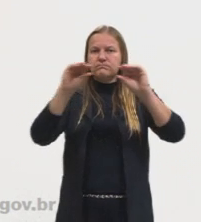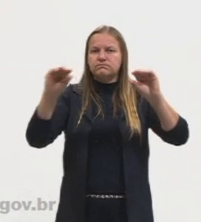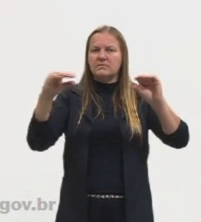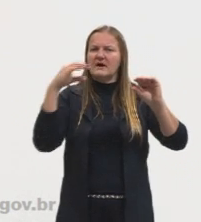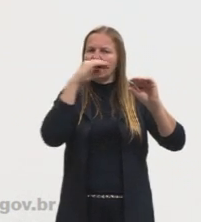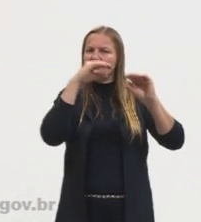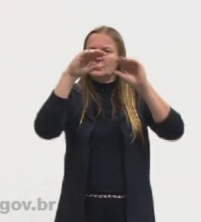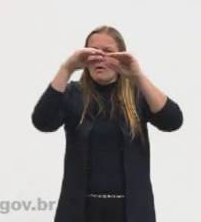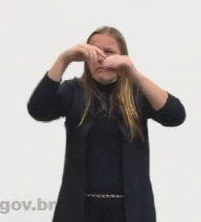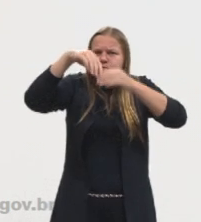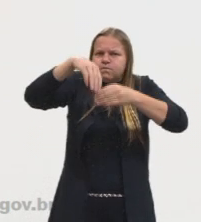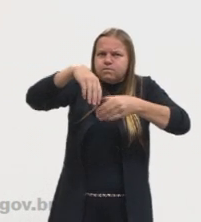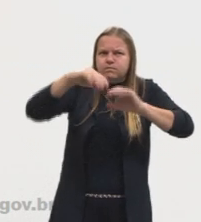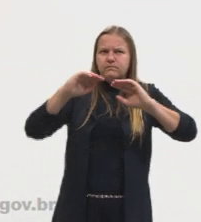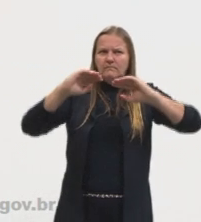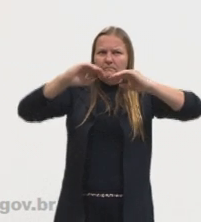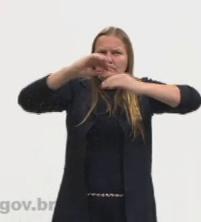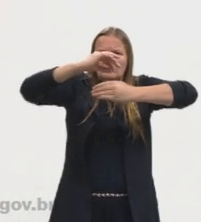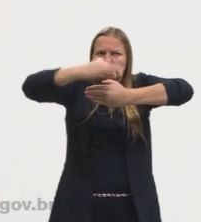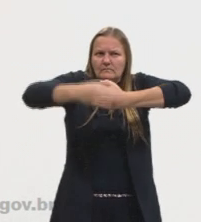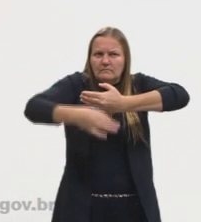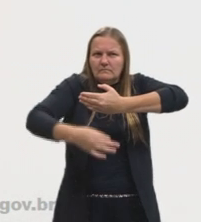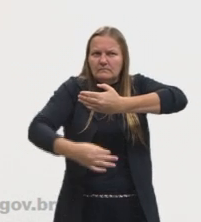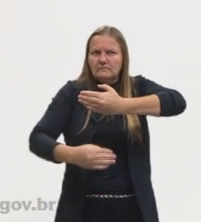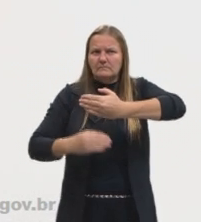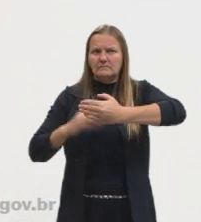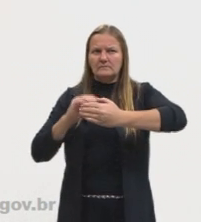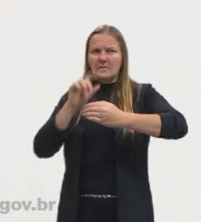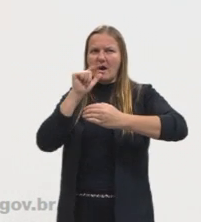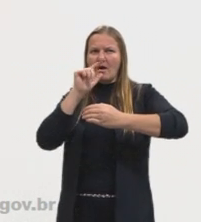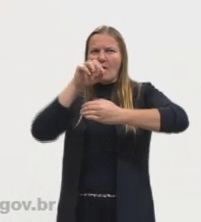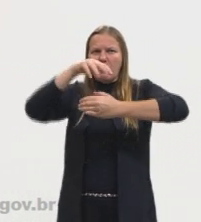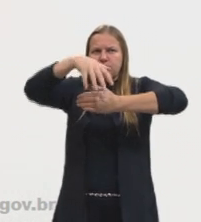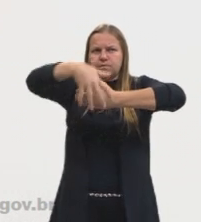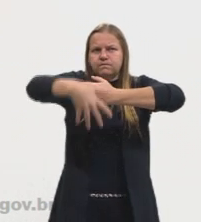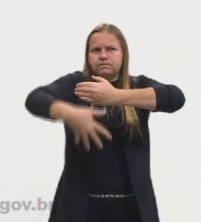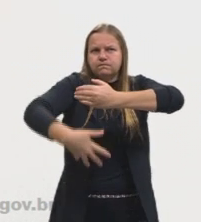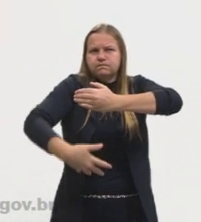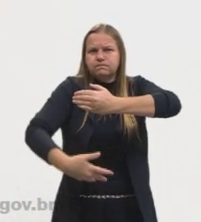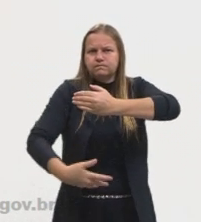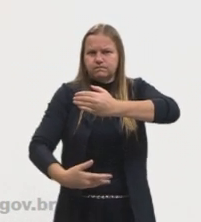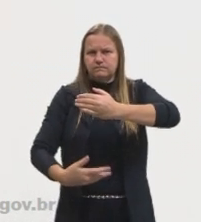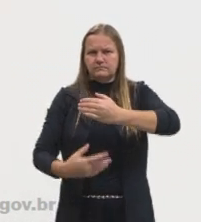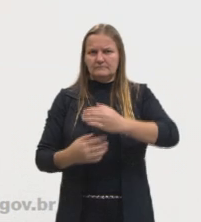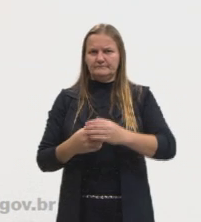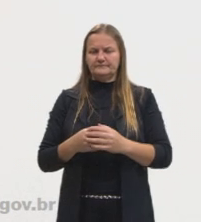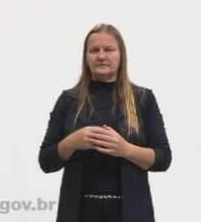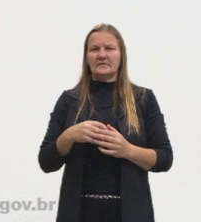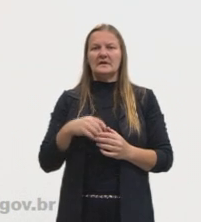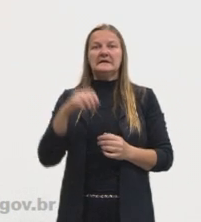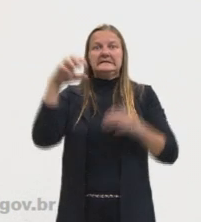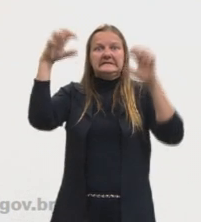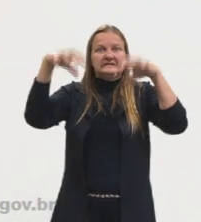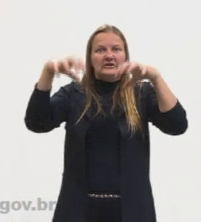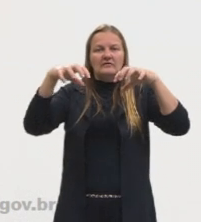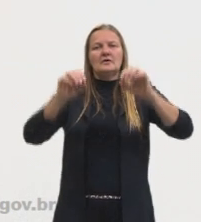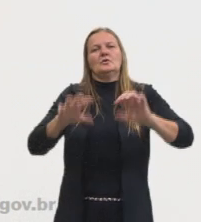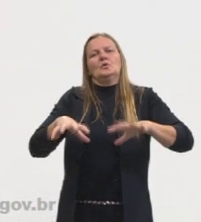quente, então, ela vai fazer com que o... totalmente o contrário do El Nino, certo? Se o local chove mais,